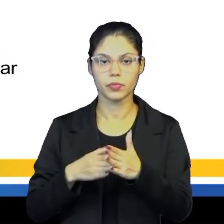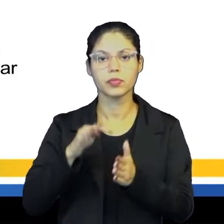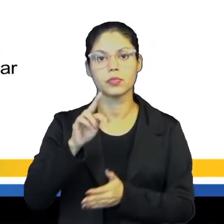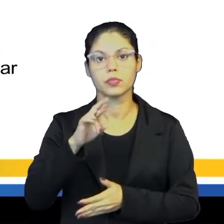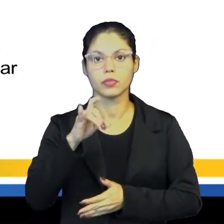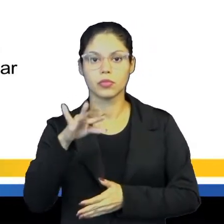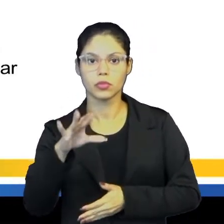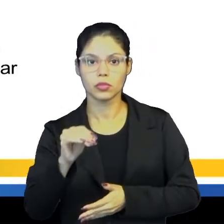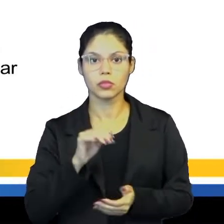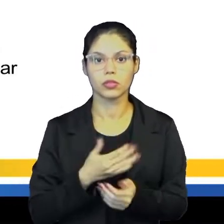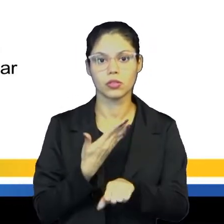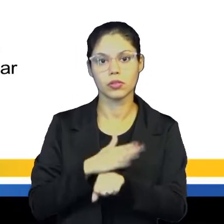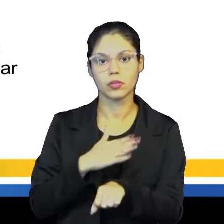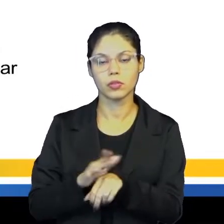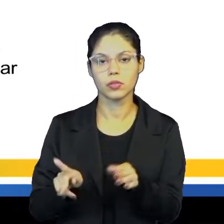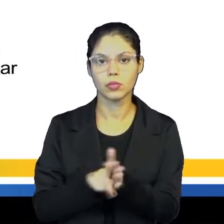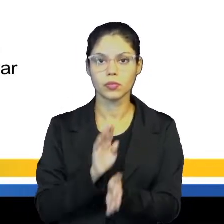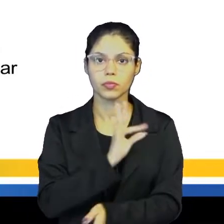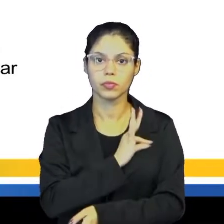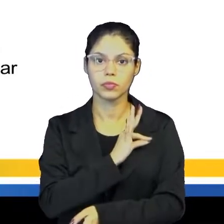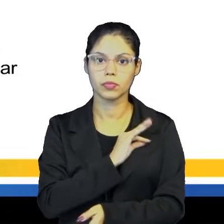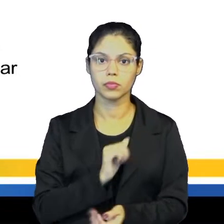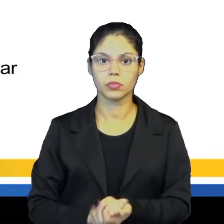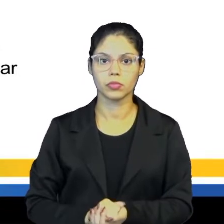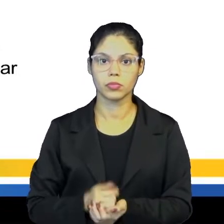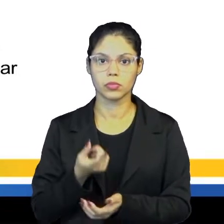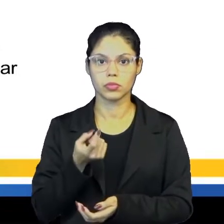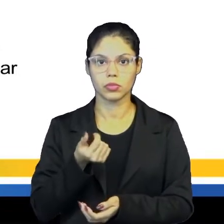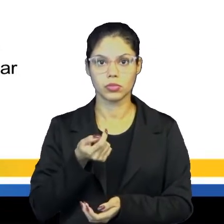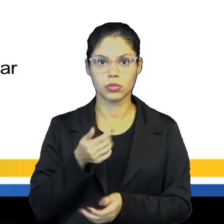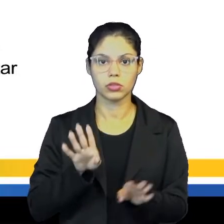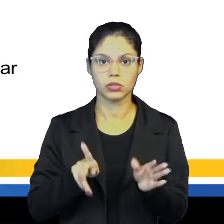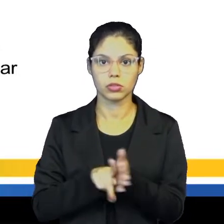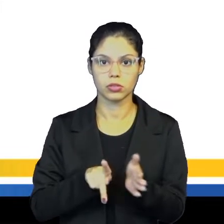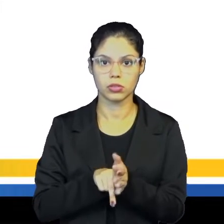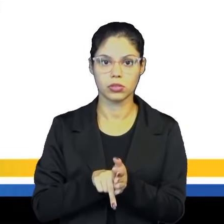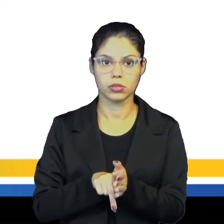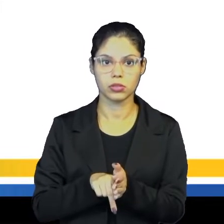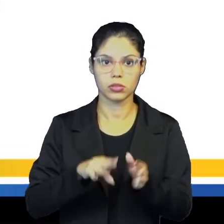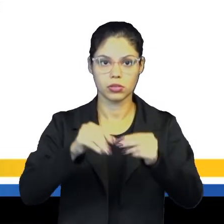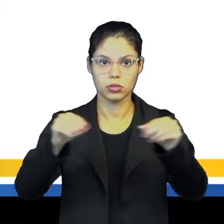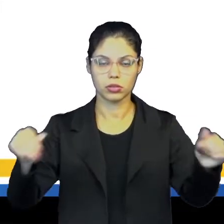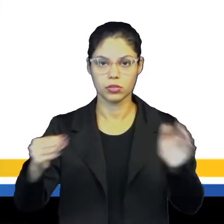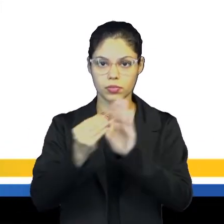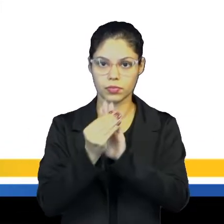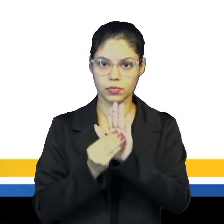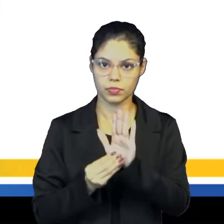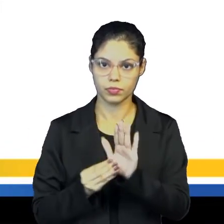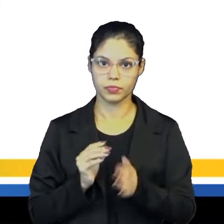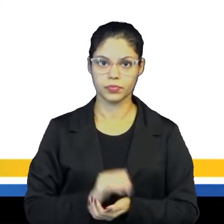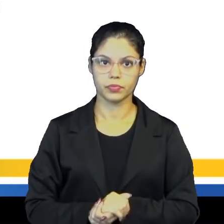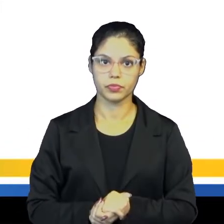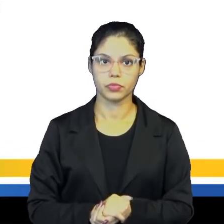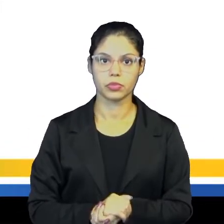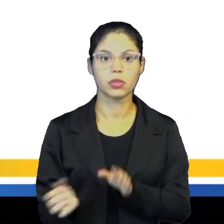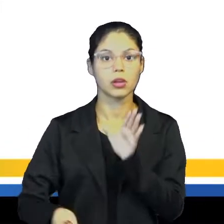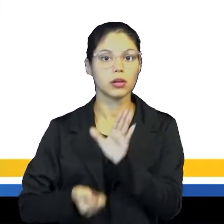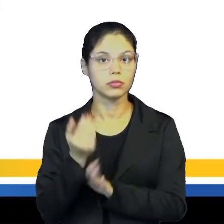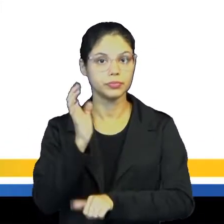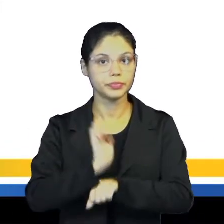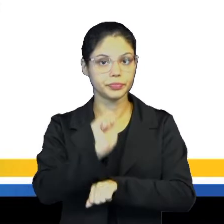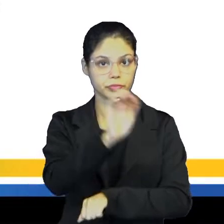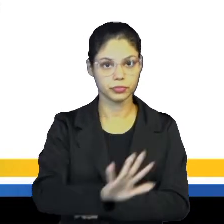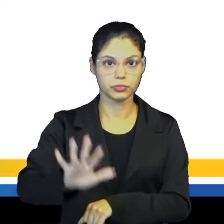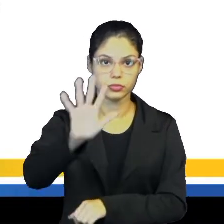fronteiras, treinar exército próprio e cunhar moedas dentro de certos padrões. A criação dos